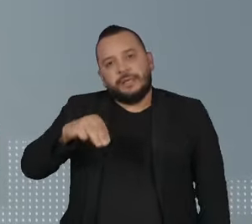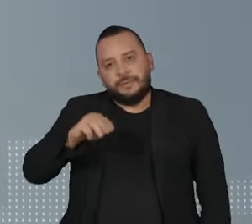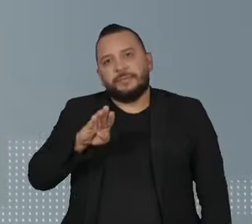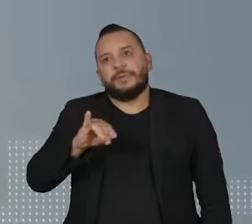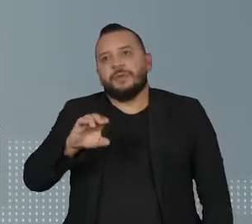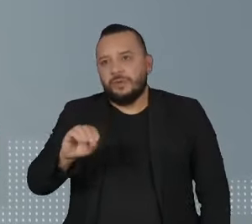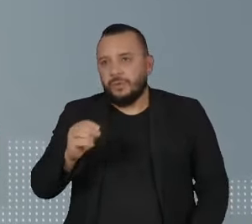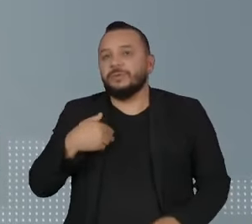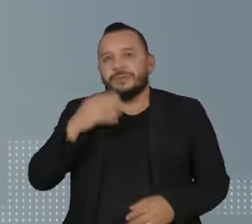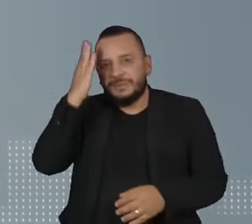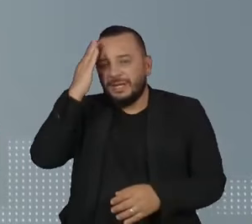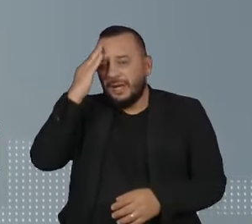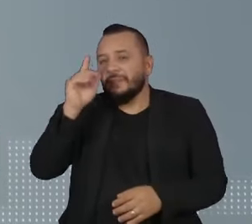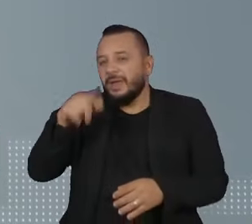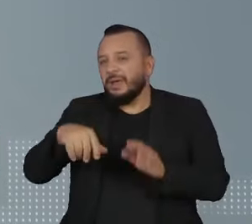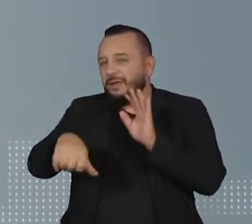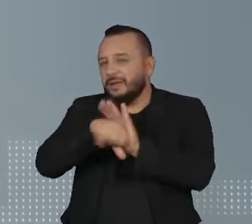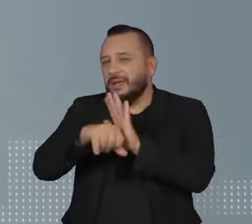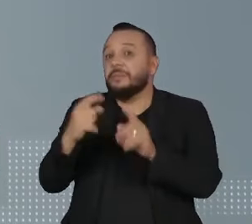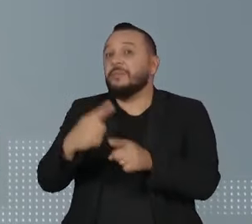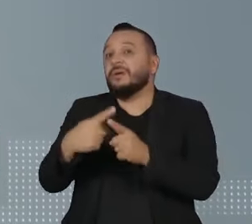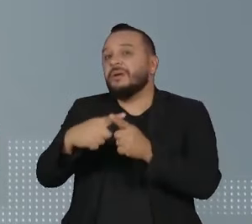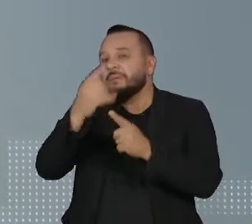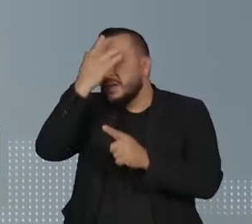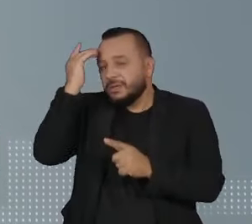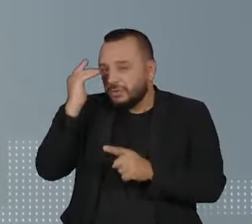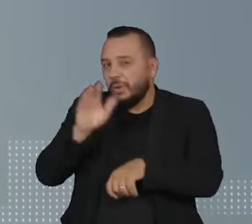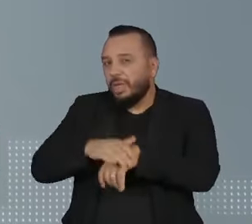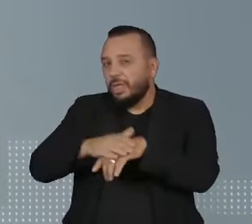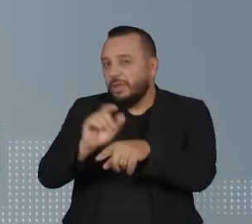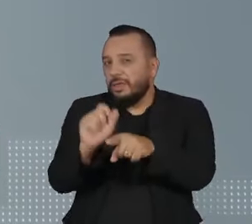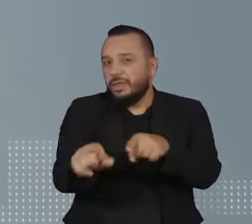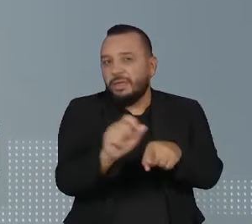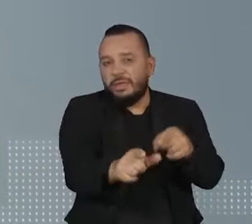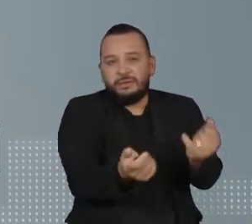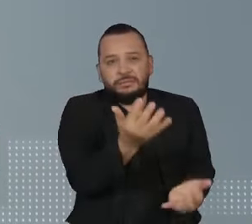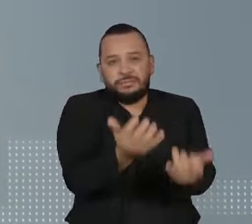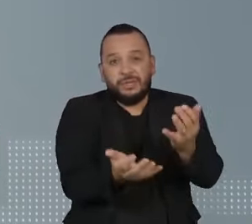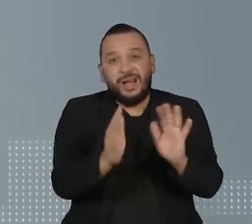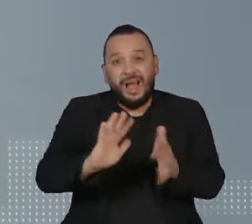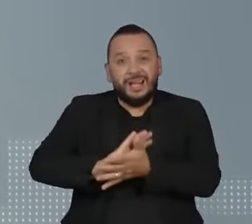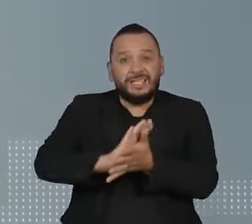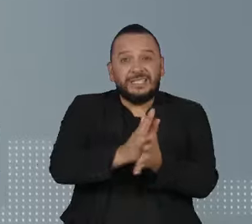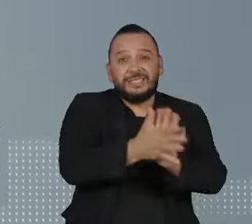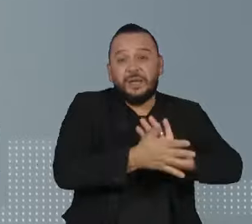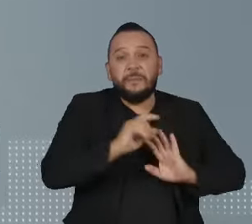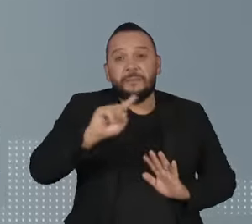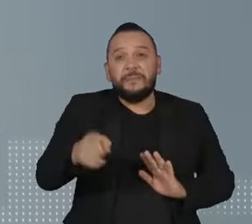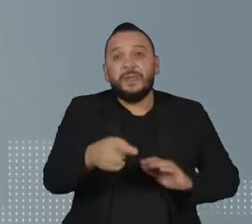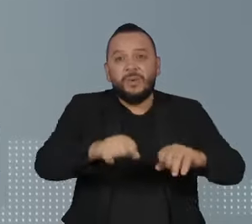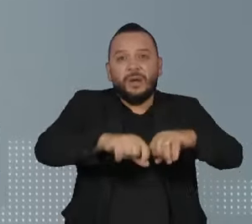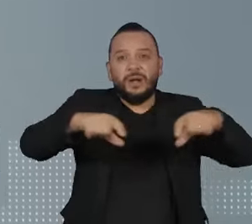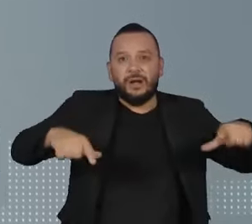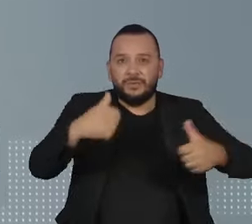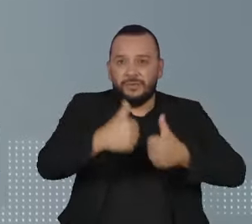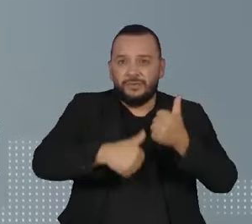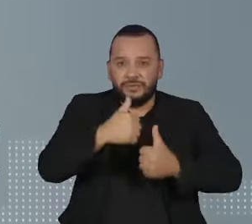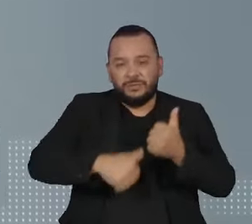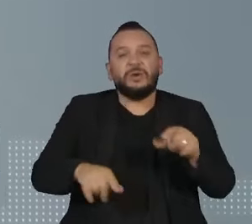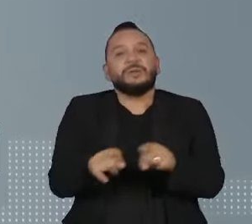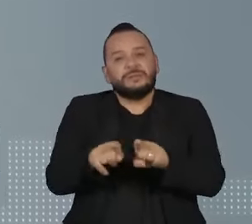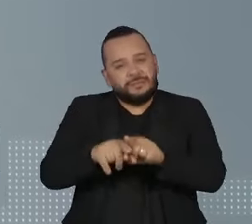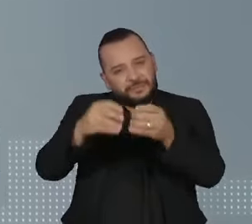três pessoas foram vistas no local. A área queimada equivale a mais de mil campos de futebol e afeta nascentes usadas para o